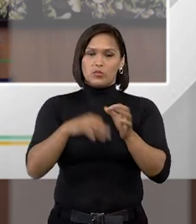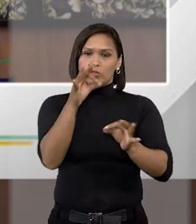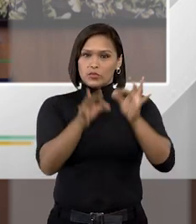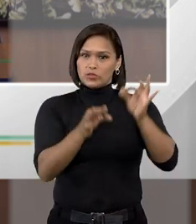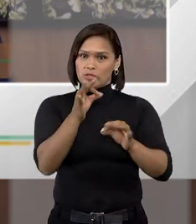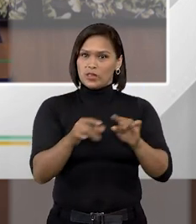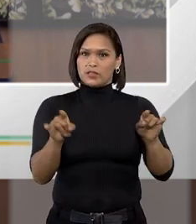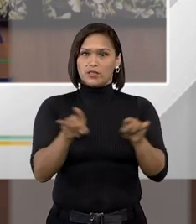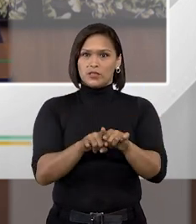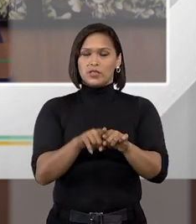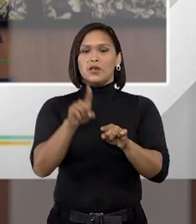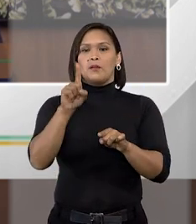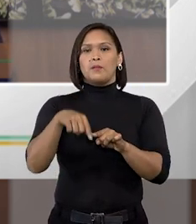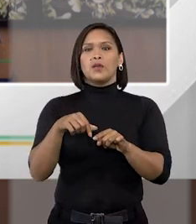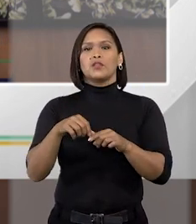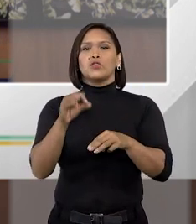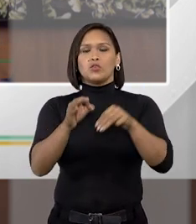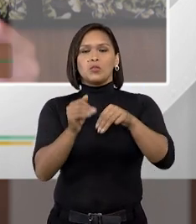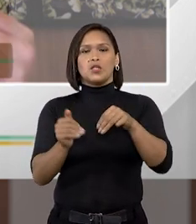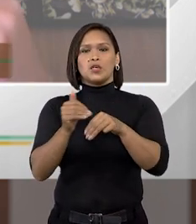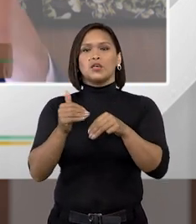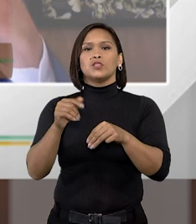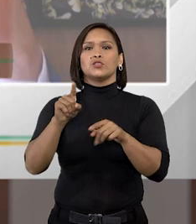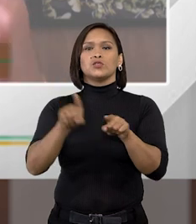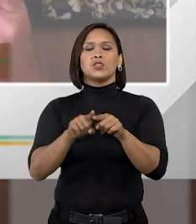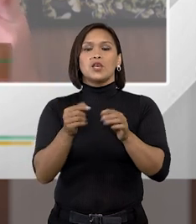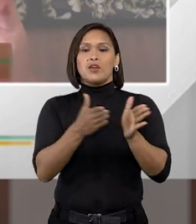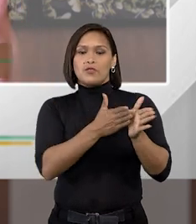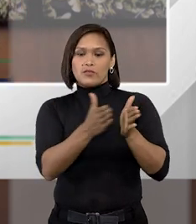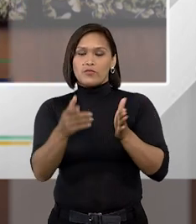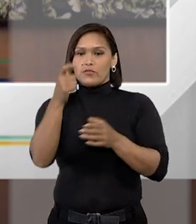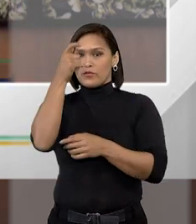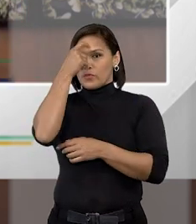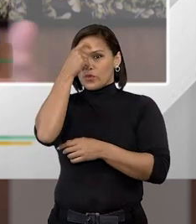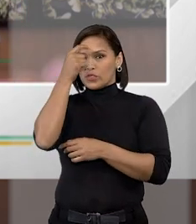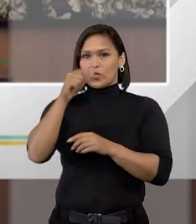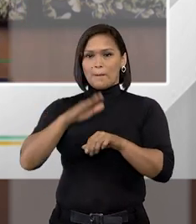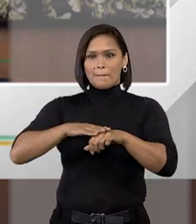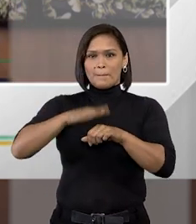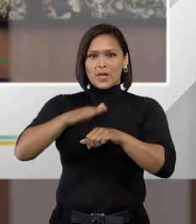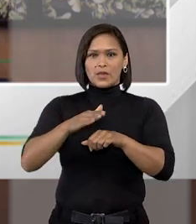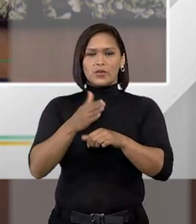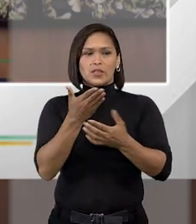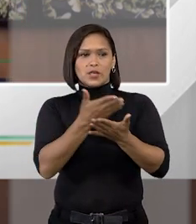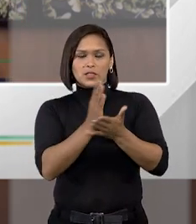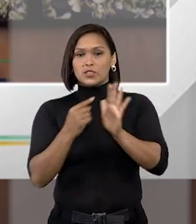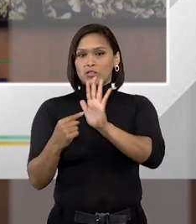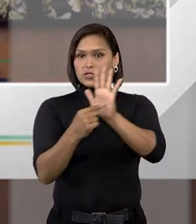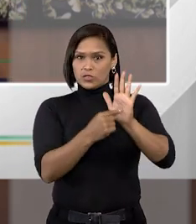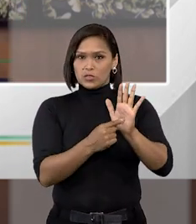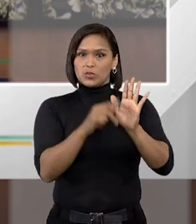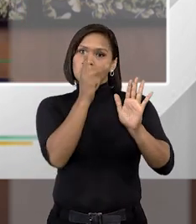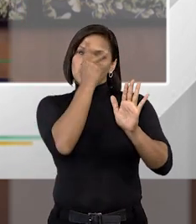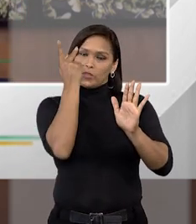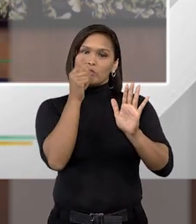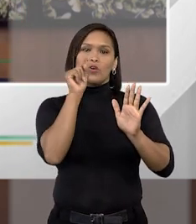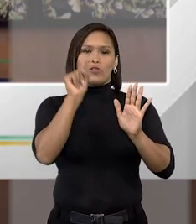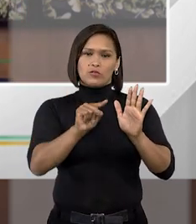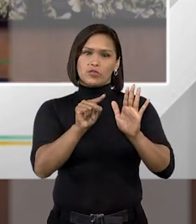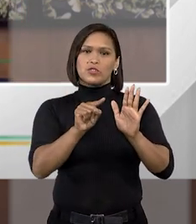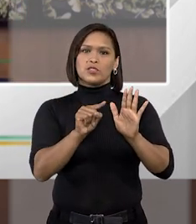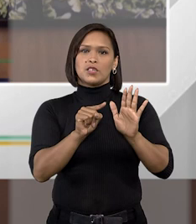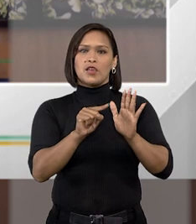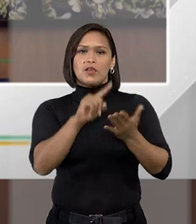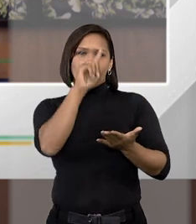julgado paradigma do ministro Schietti se mostra que você tem um viés cognitivo de na maioria das vezes que te apresentam alguém você